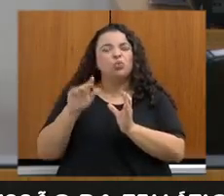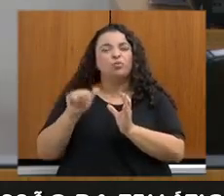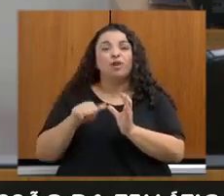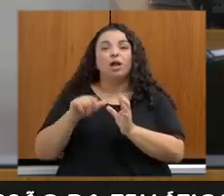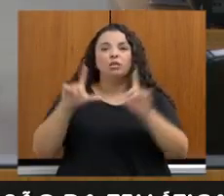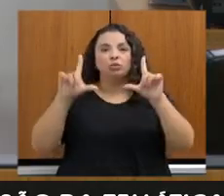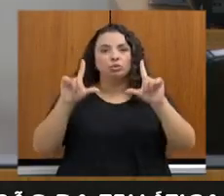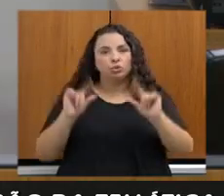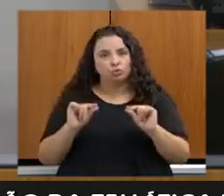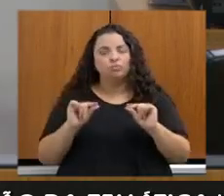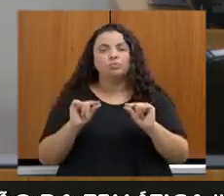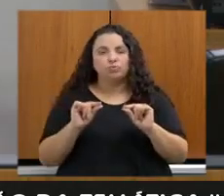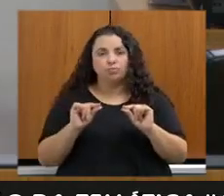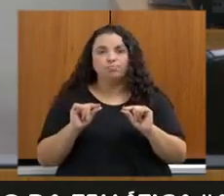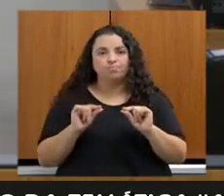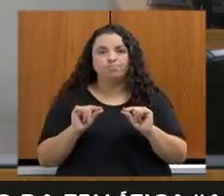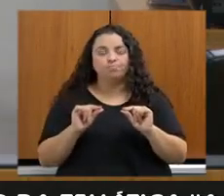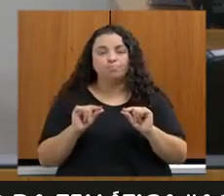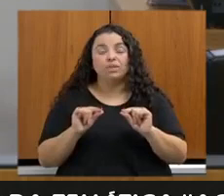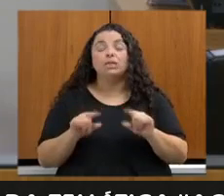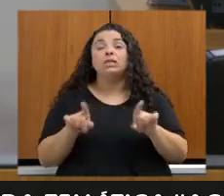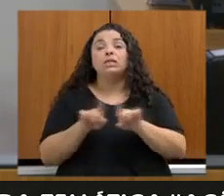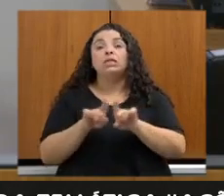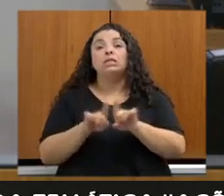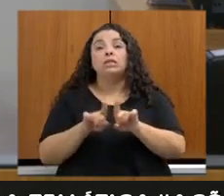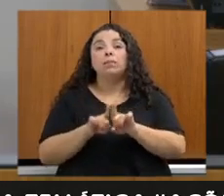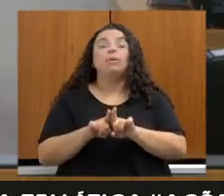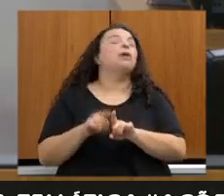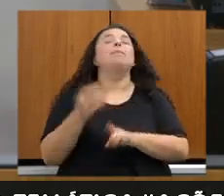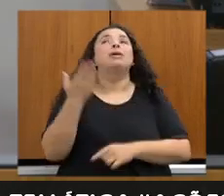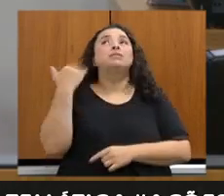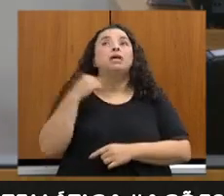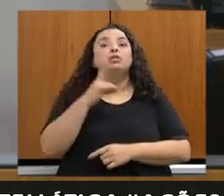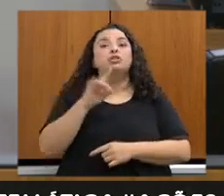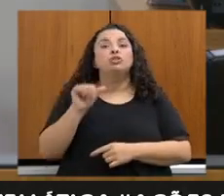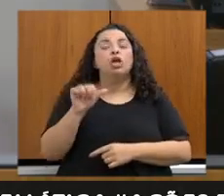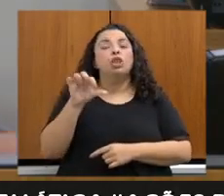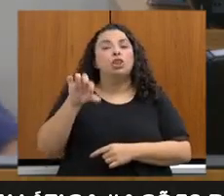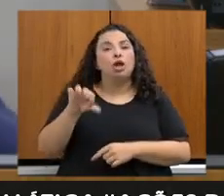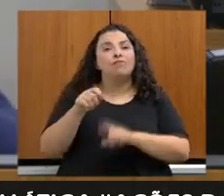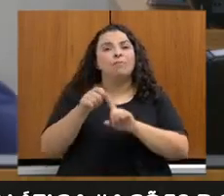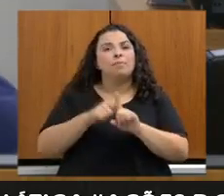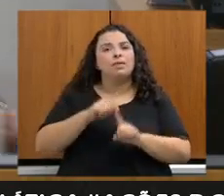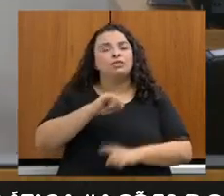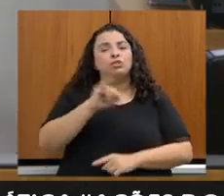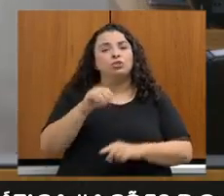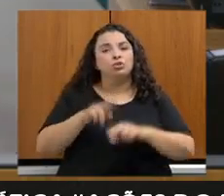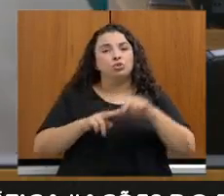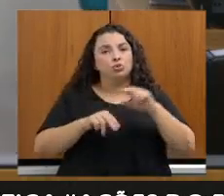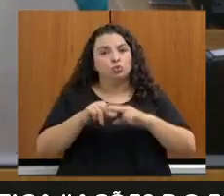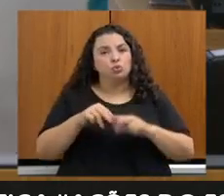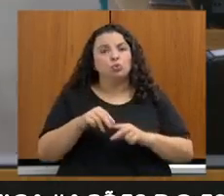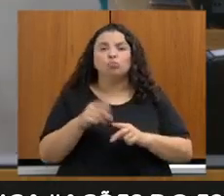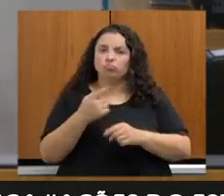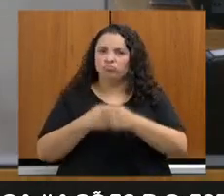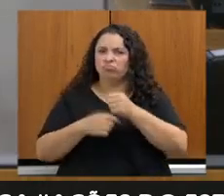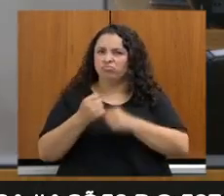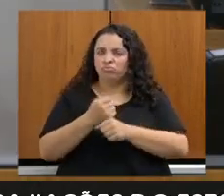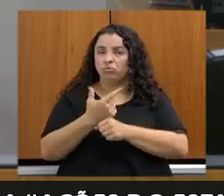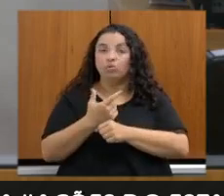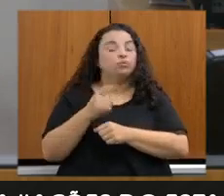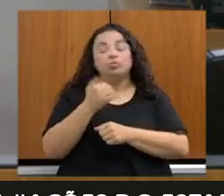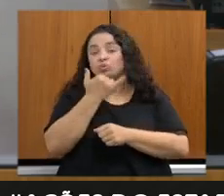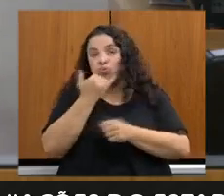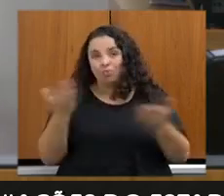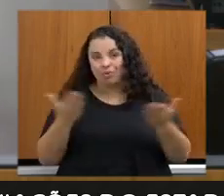decorrentes da crise climática. Inclusive, no último dia 9 de junho de 2022, completou-se um